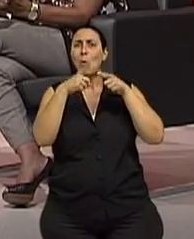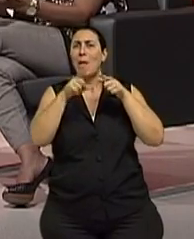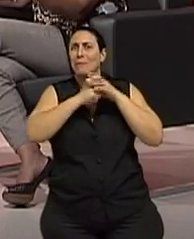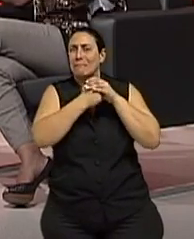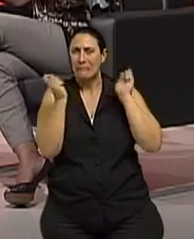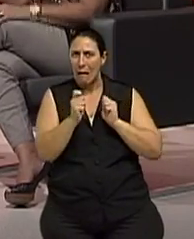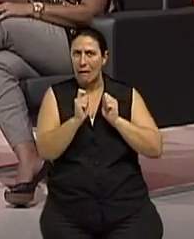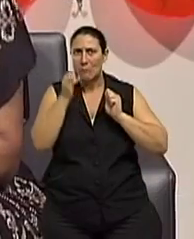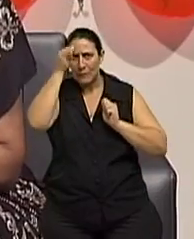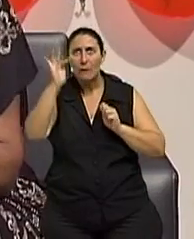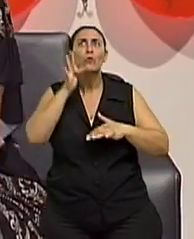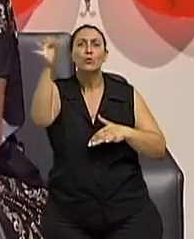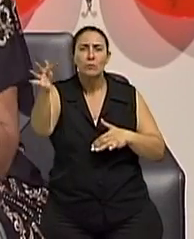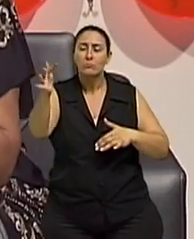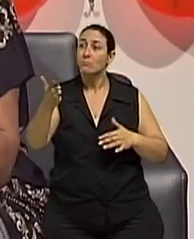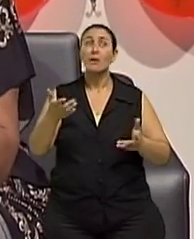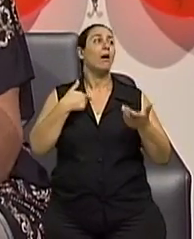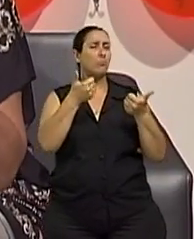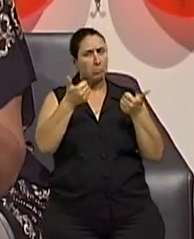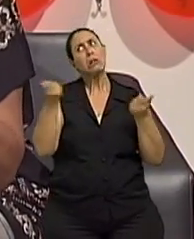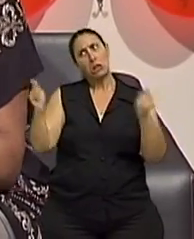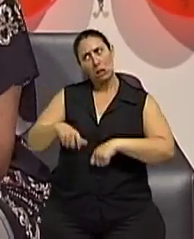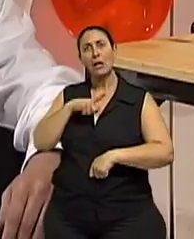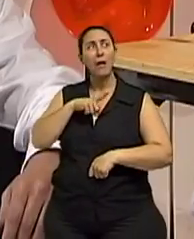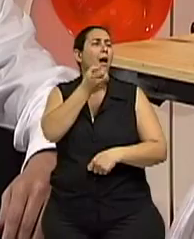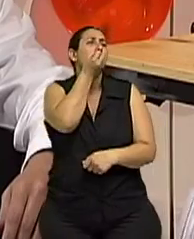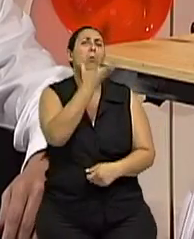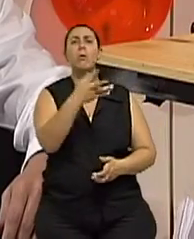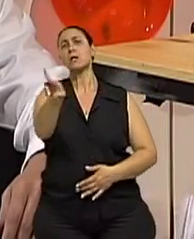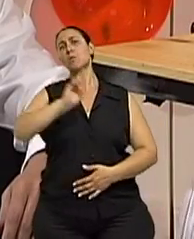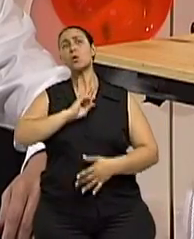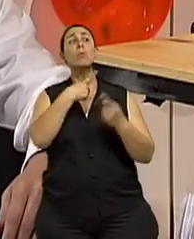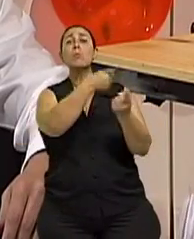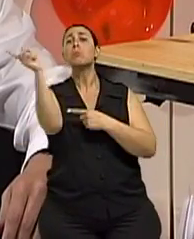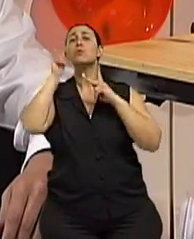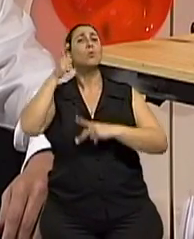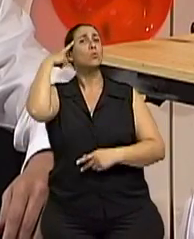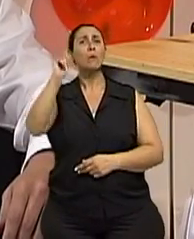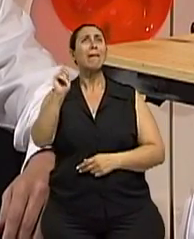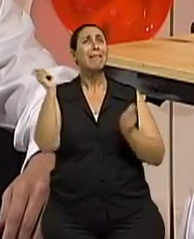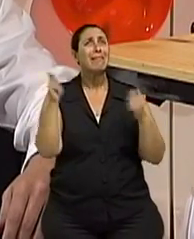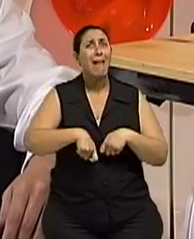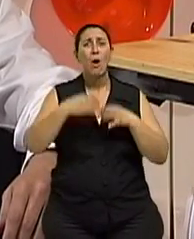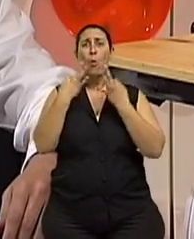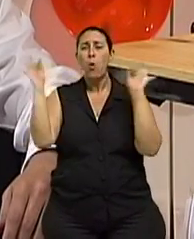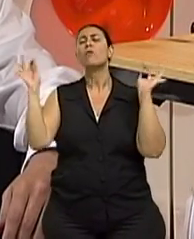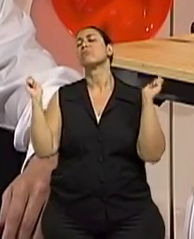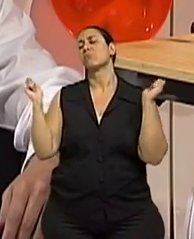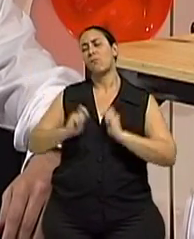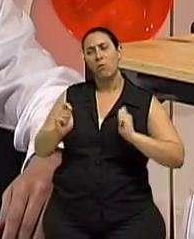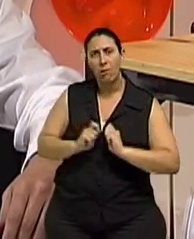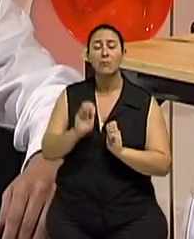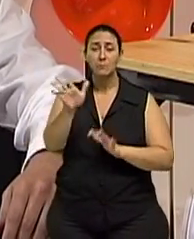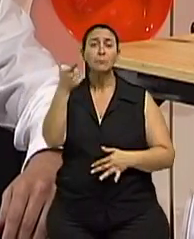Tem. Olha, a resposta que eu queria. É. Tem. Hoje em dia tem uma... Em virtude das pessoas sempre